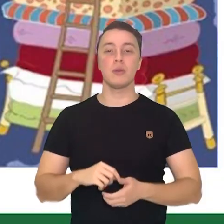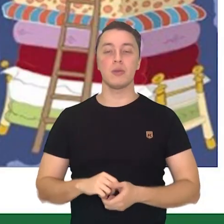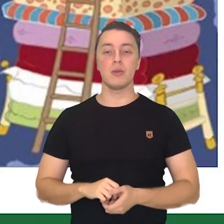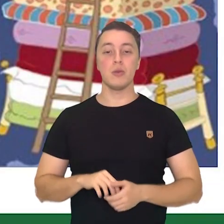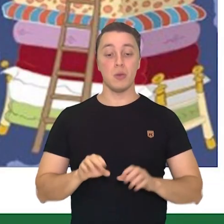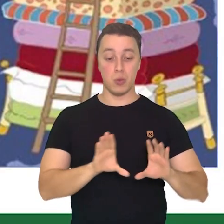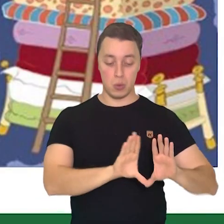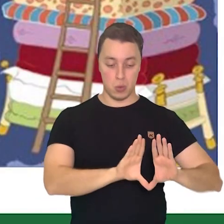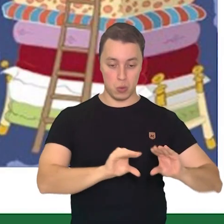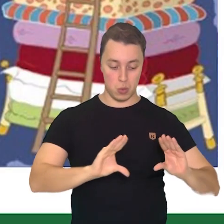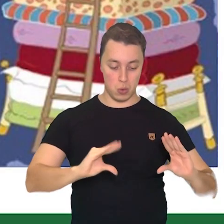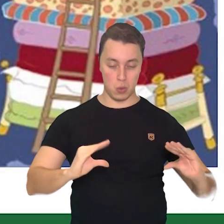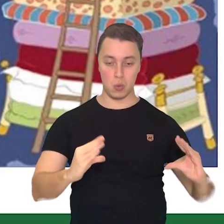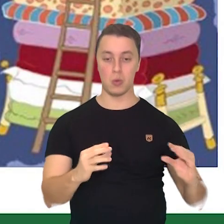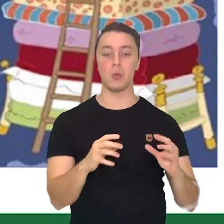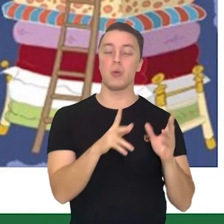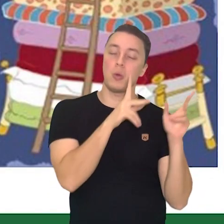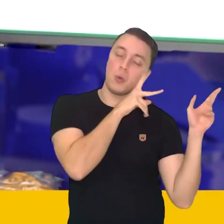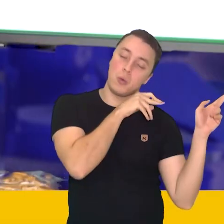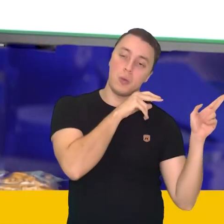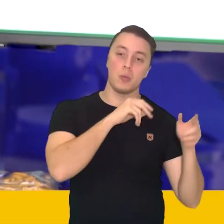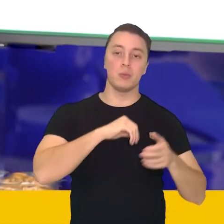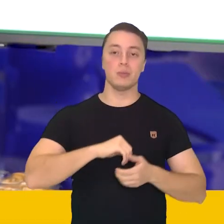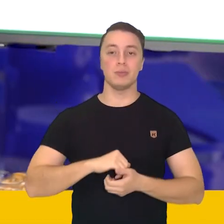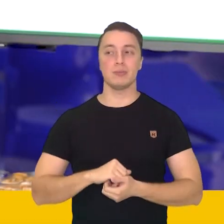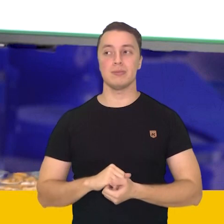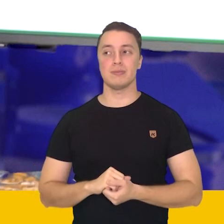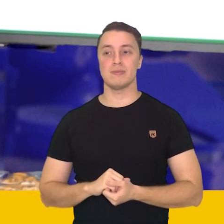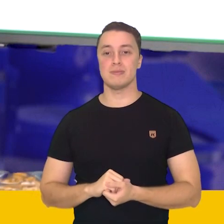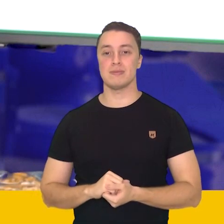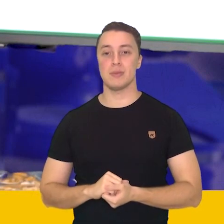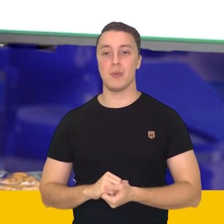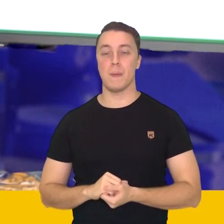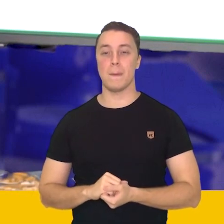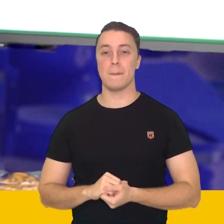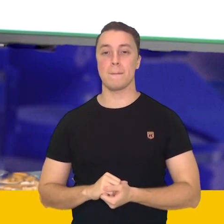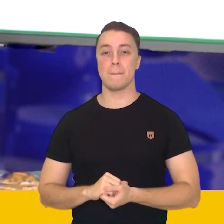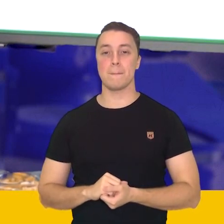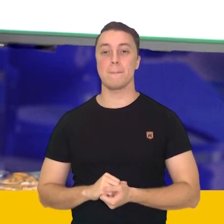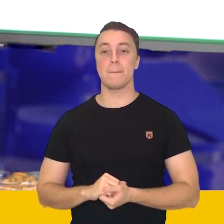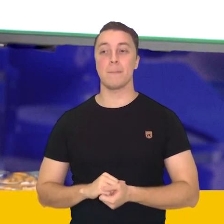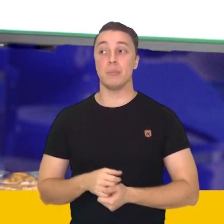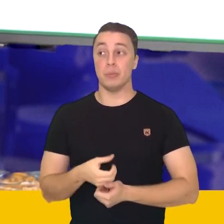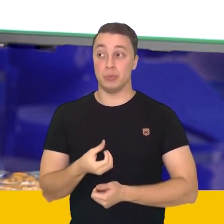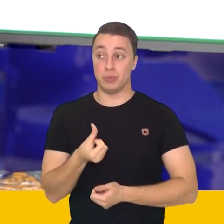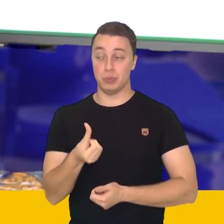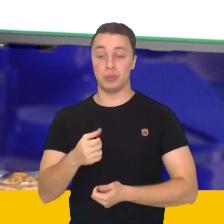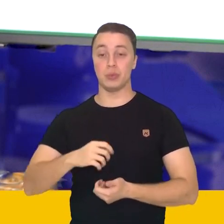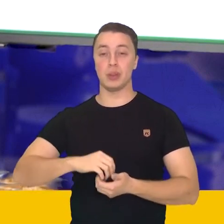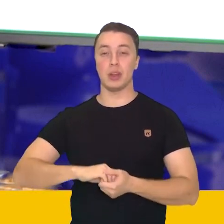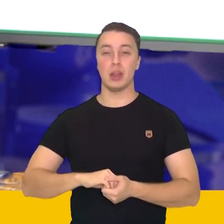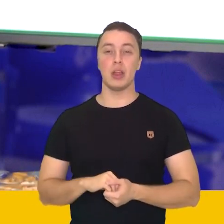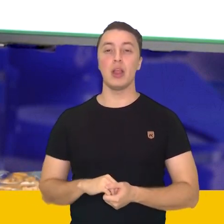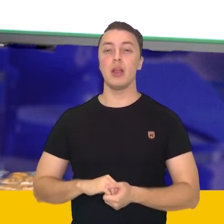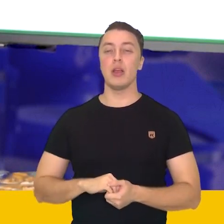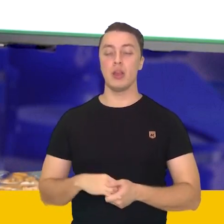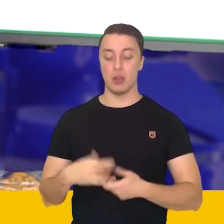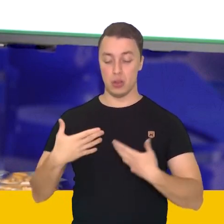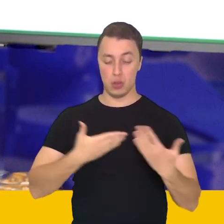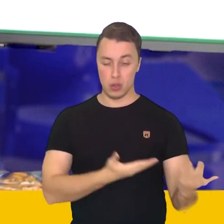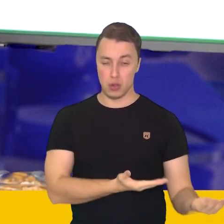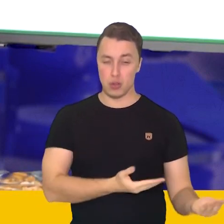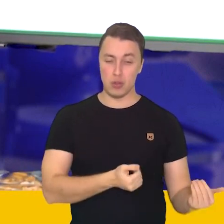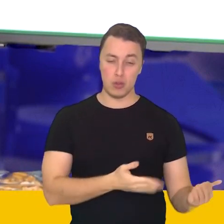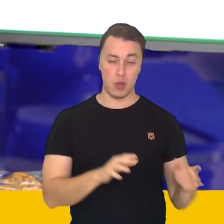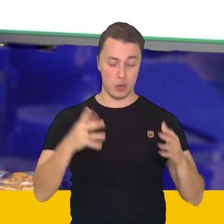Colchões. Vamos ver o resultado? A jovem chegou a toda molhada. Por